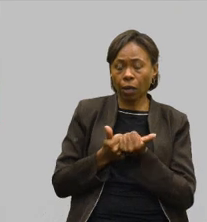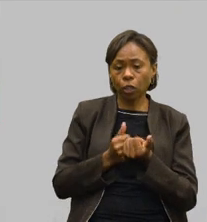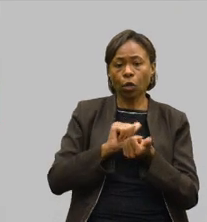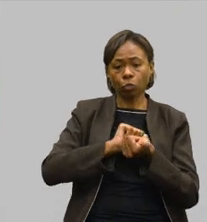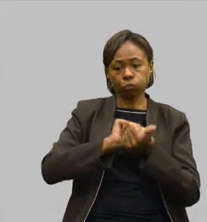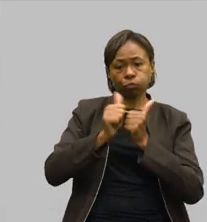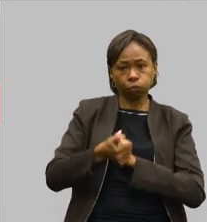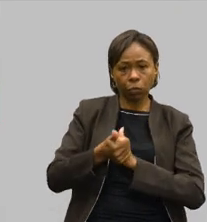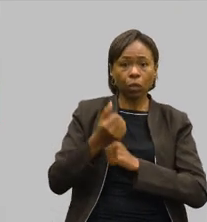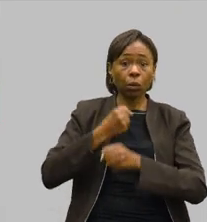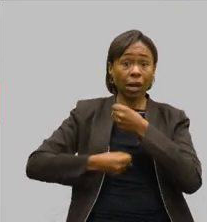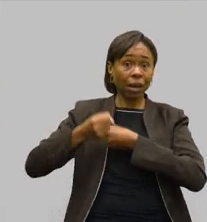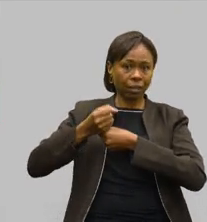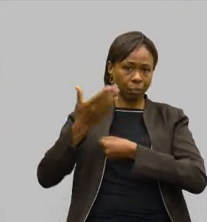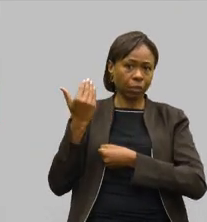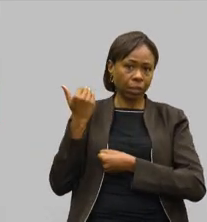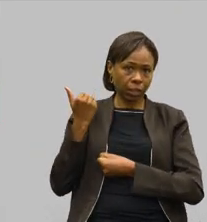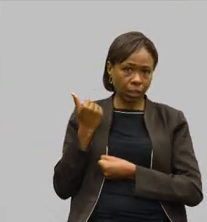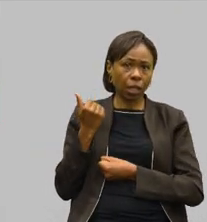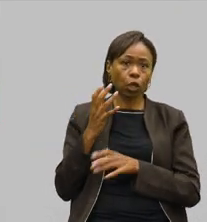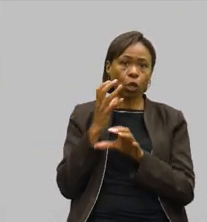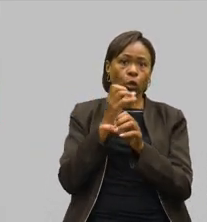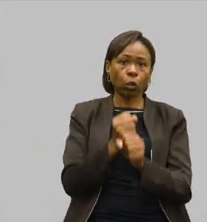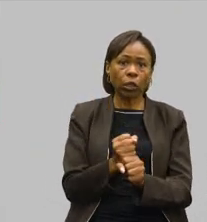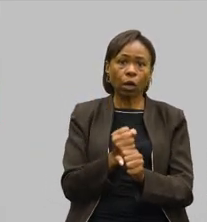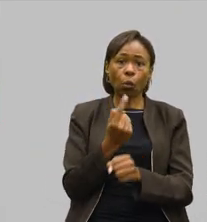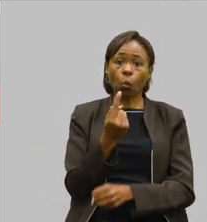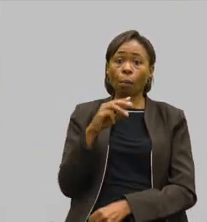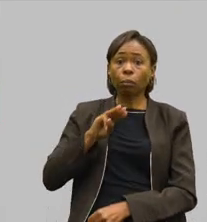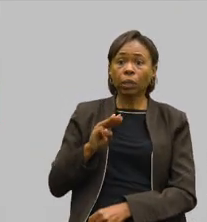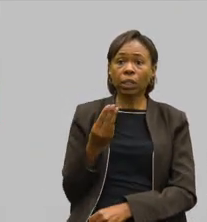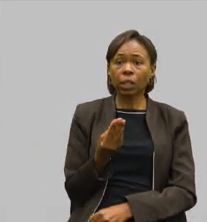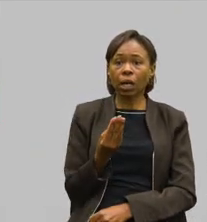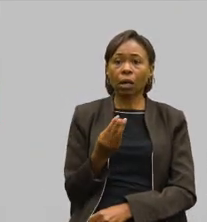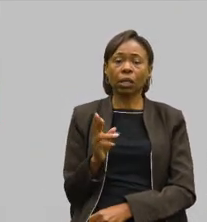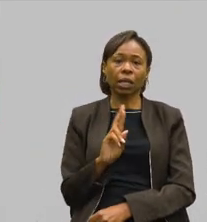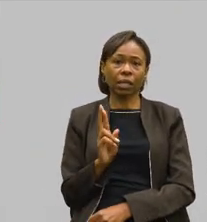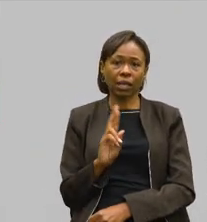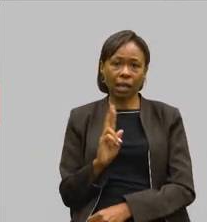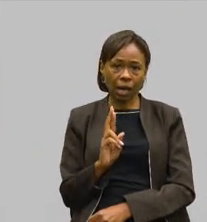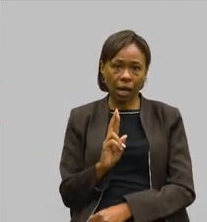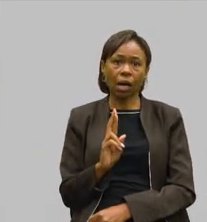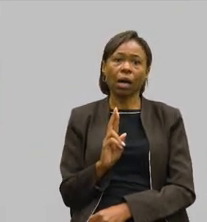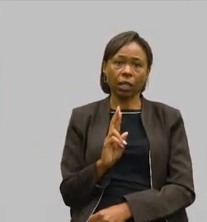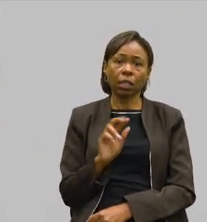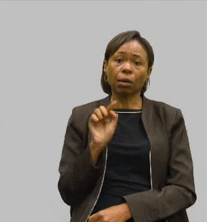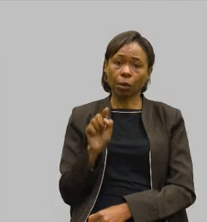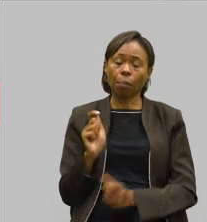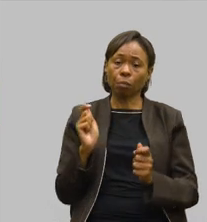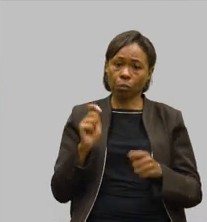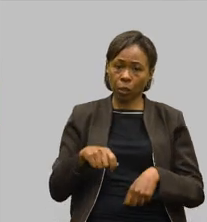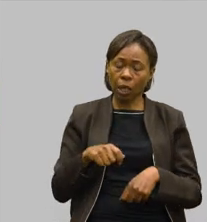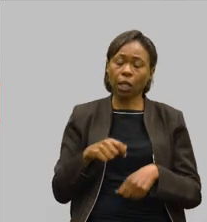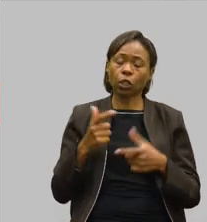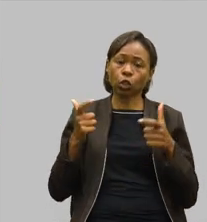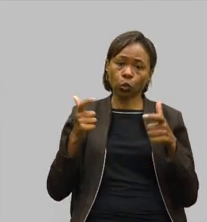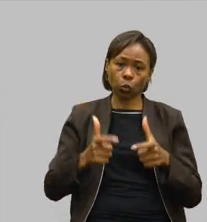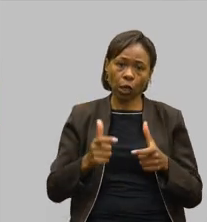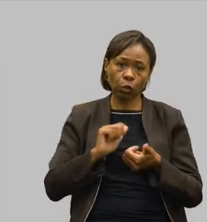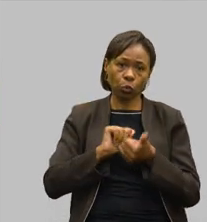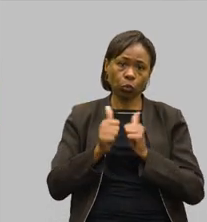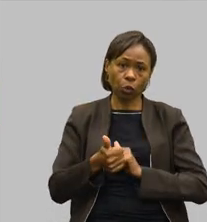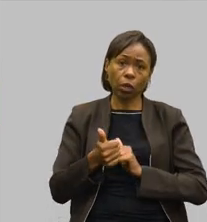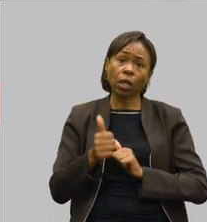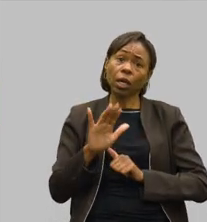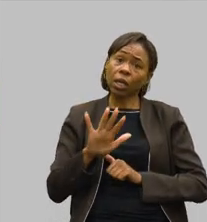esportivas no ano passado, totalizando em um milhão de reais investidos para que elas pudessem sediar esses jogos. e uma